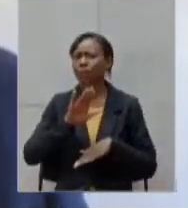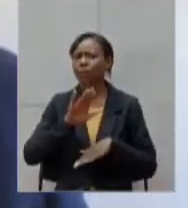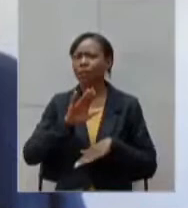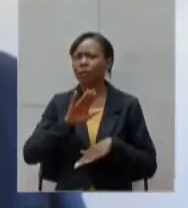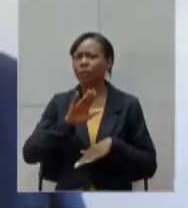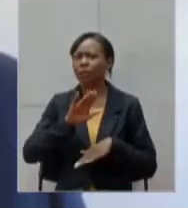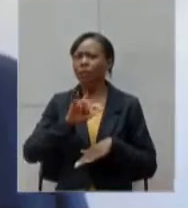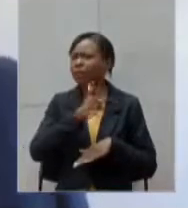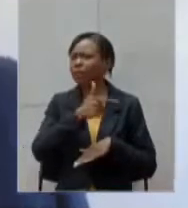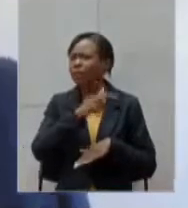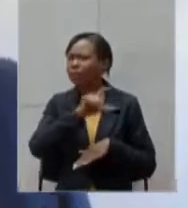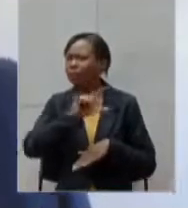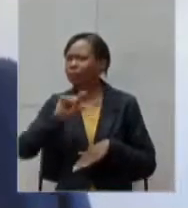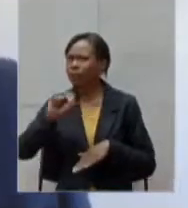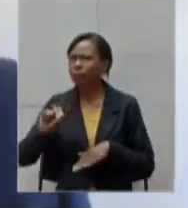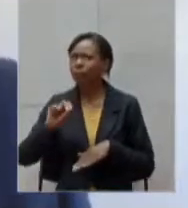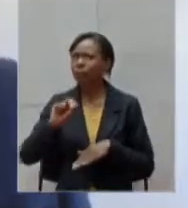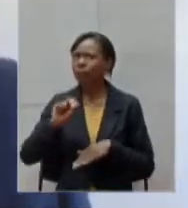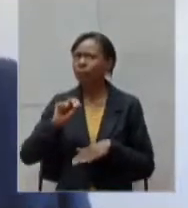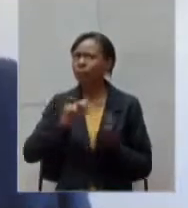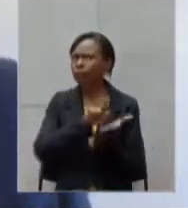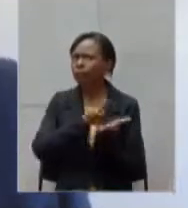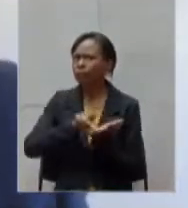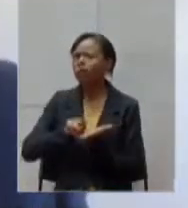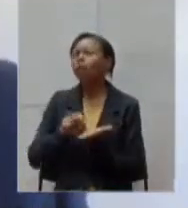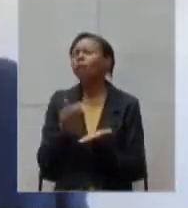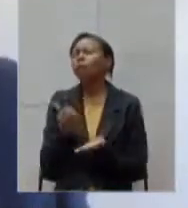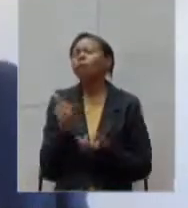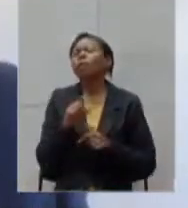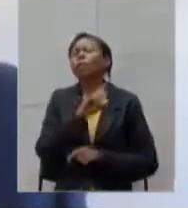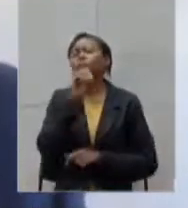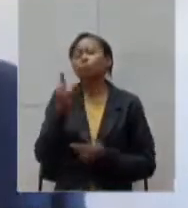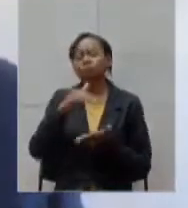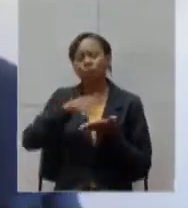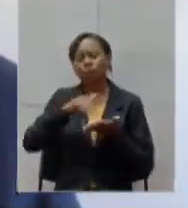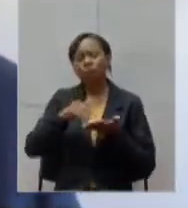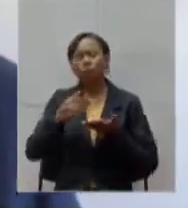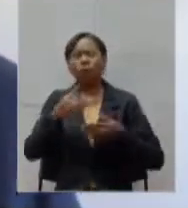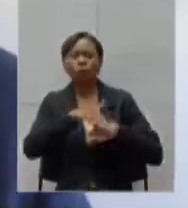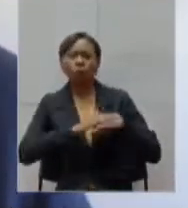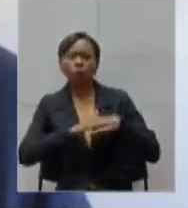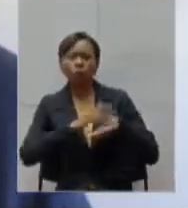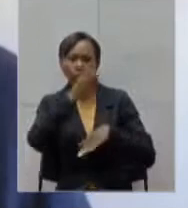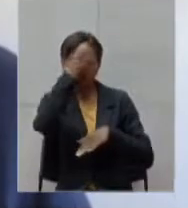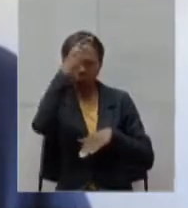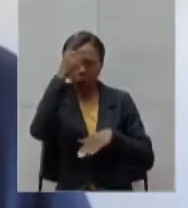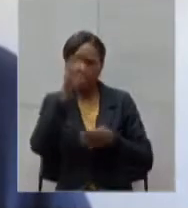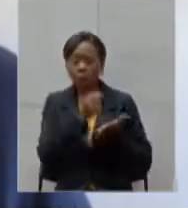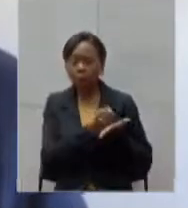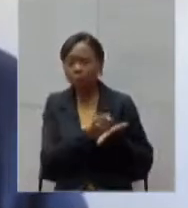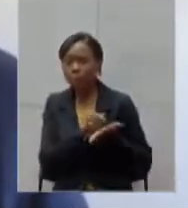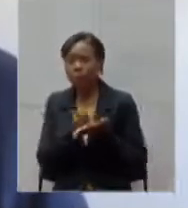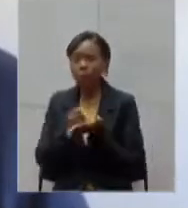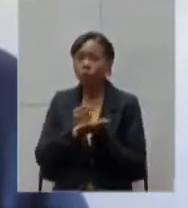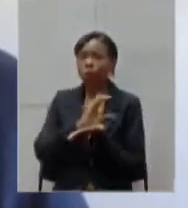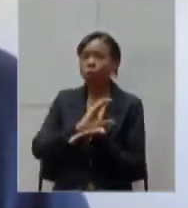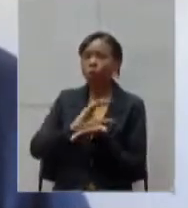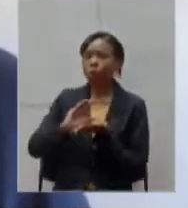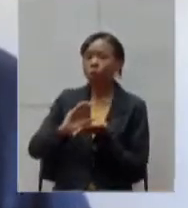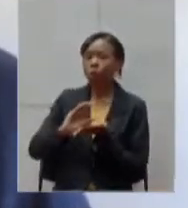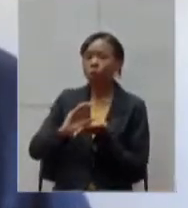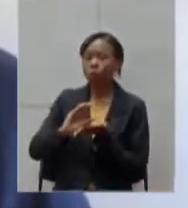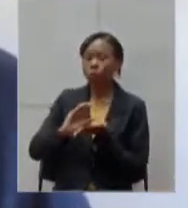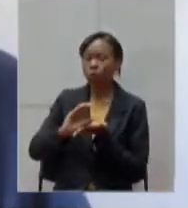120 leitos e quando a Secretaria vai discutir com a Prefeitura como ajudar com recursos a essa